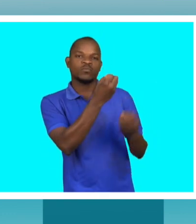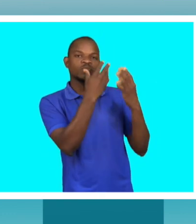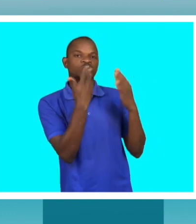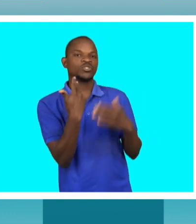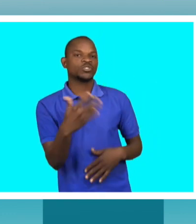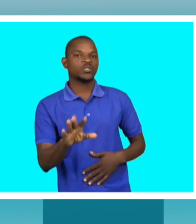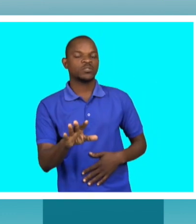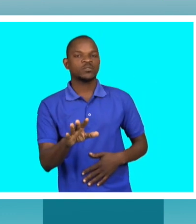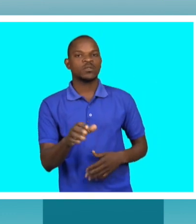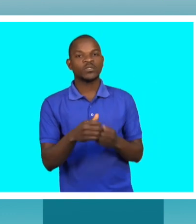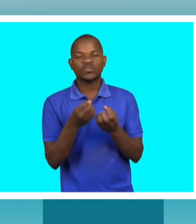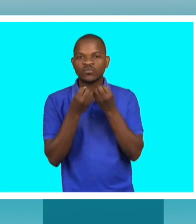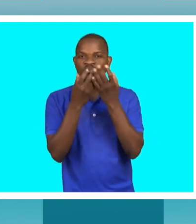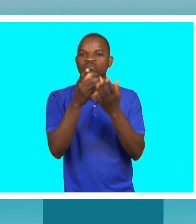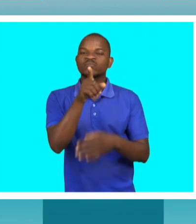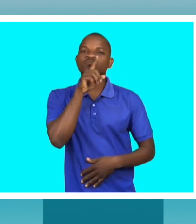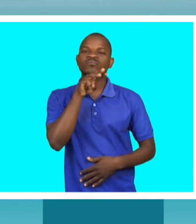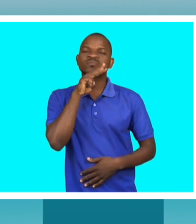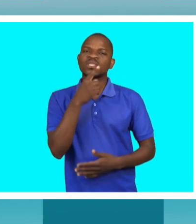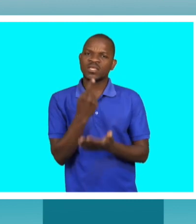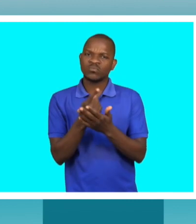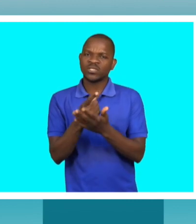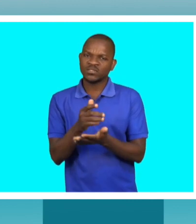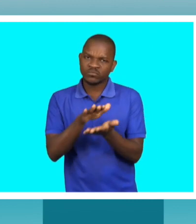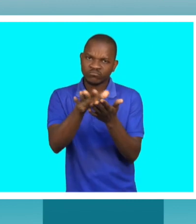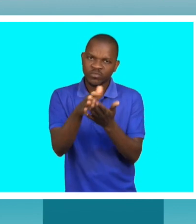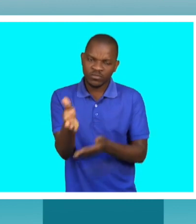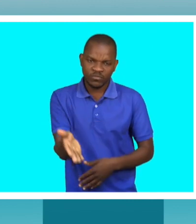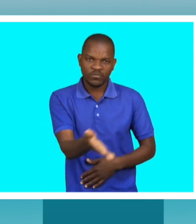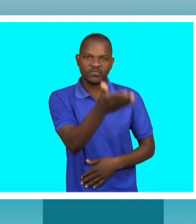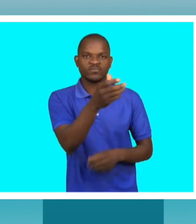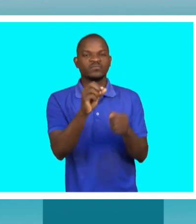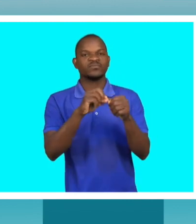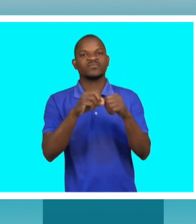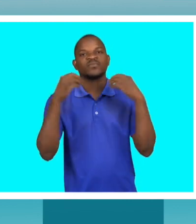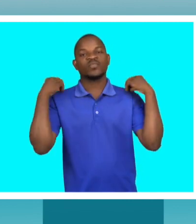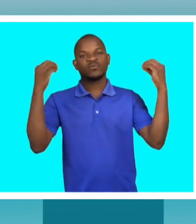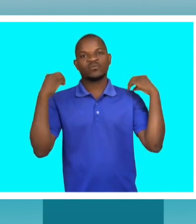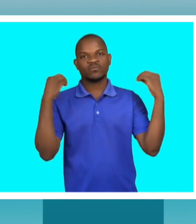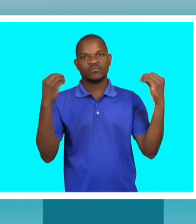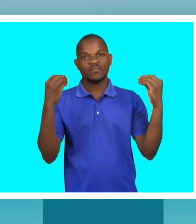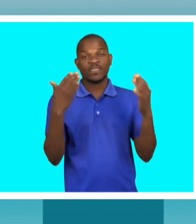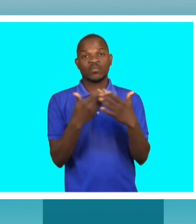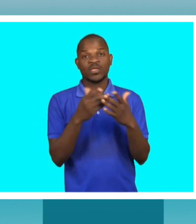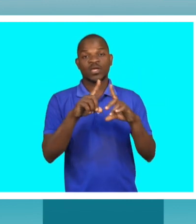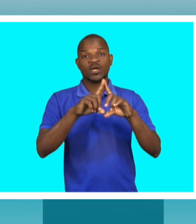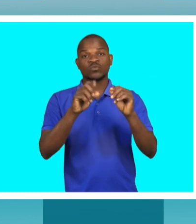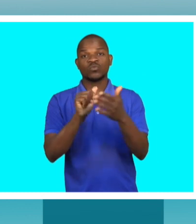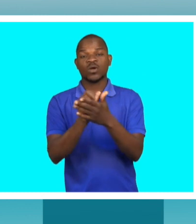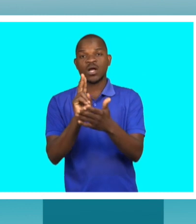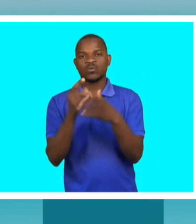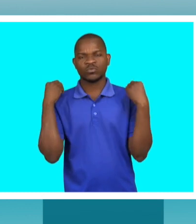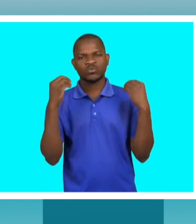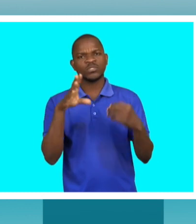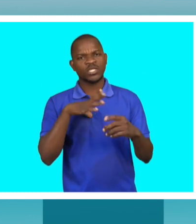chamar a atenção aos pais para que não escondam as crianças. Crie condições para que possam participar também das aulas de educação física. E na aula de educação física nós podemos ter a aula